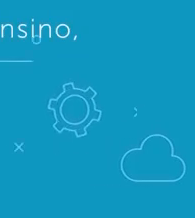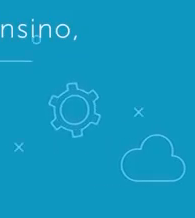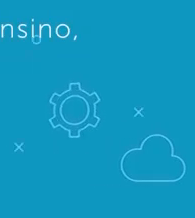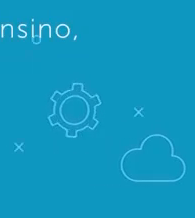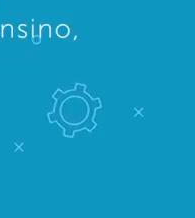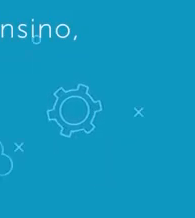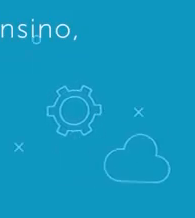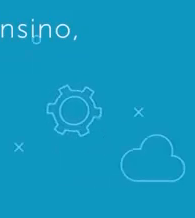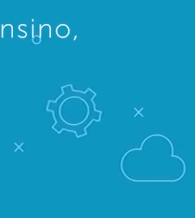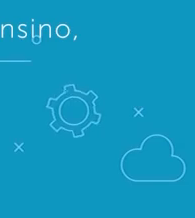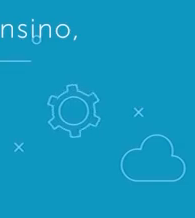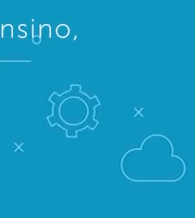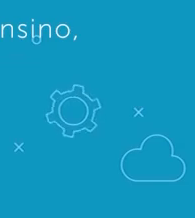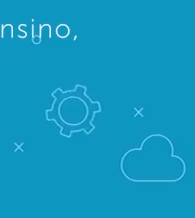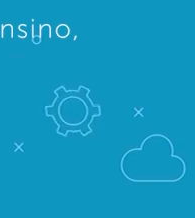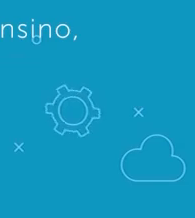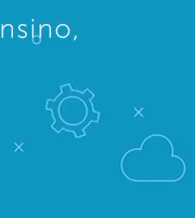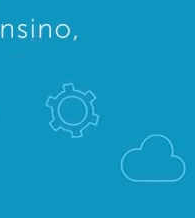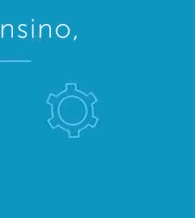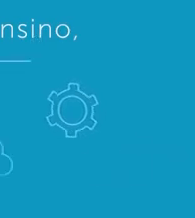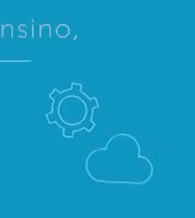Tchau! Tchau, tchau.